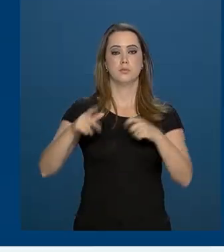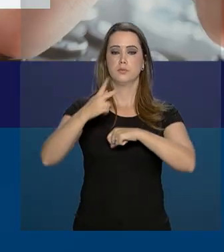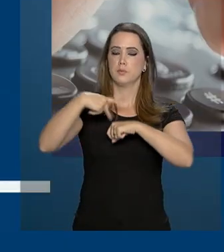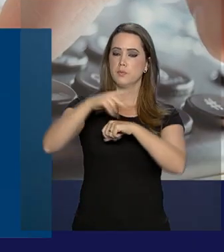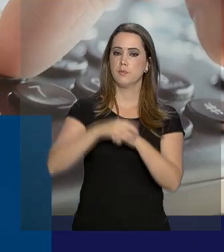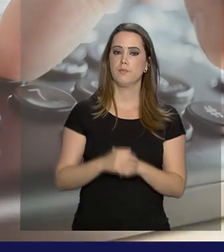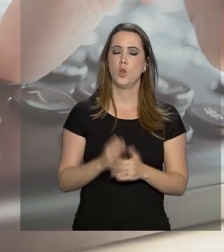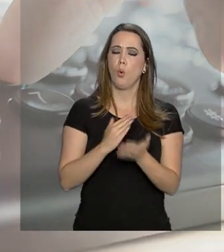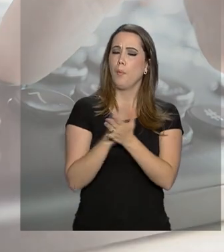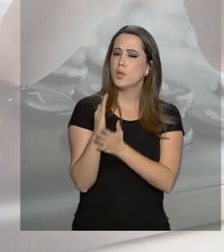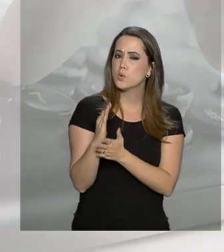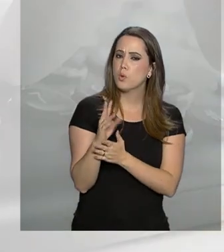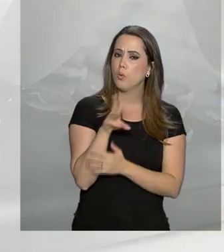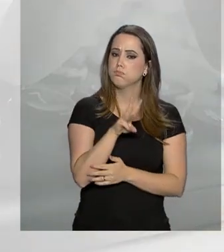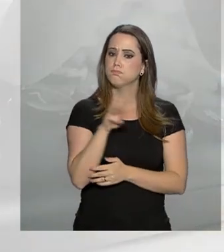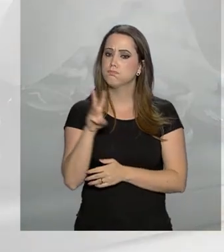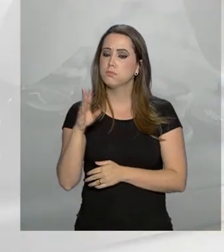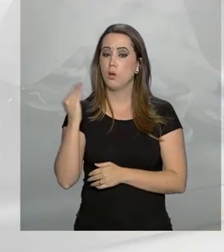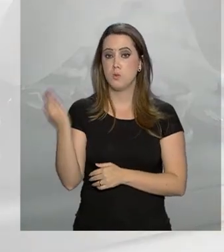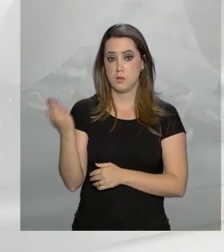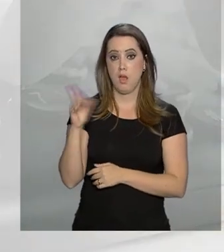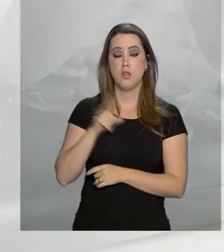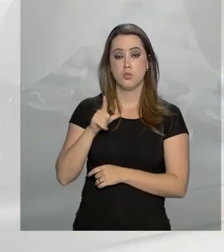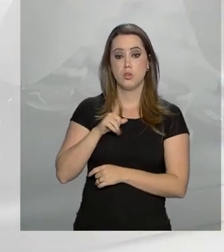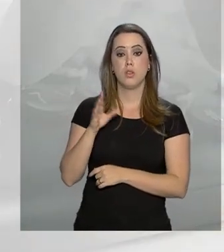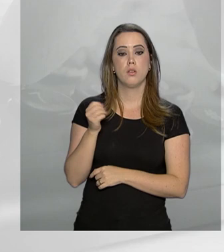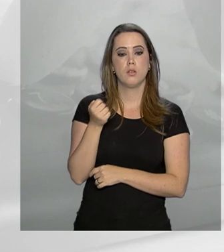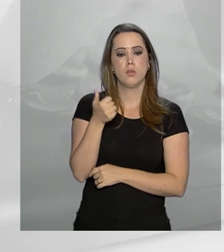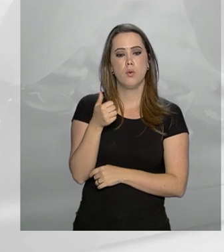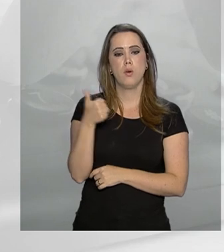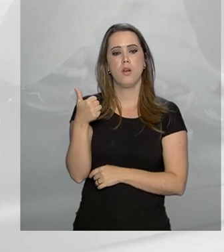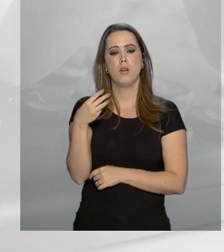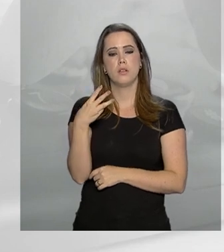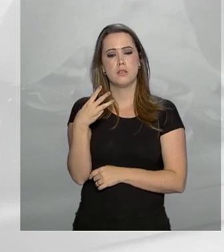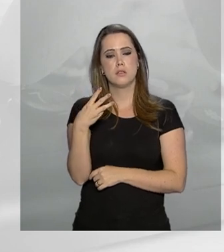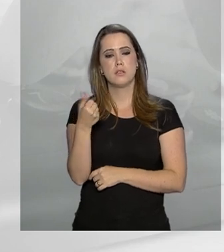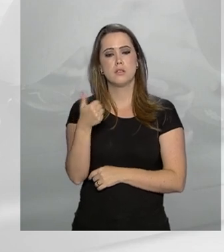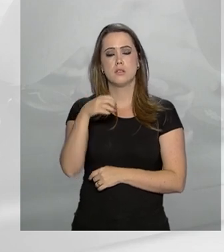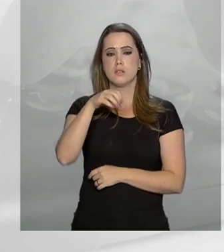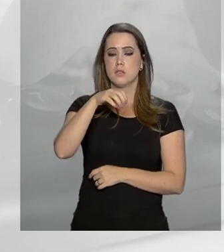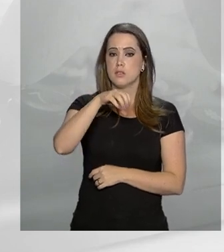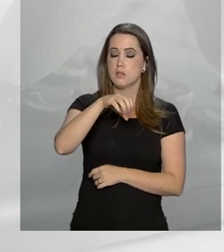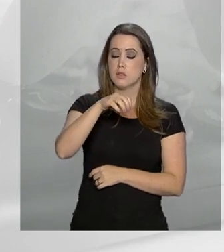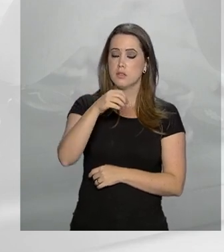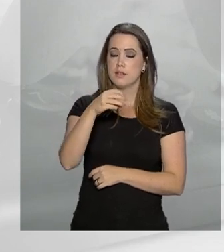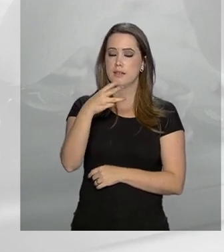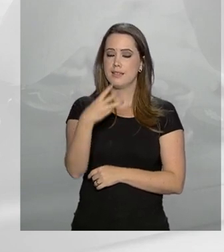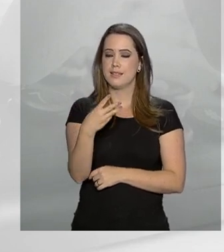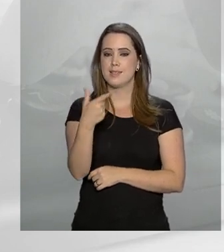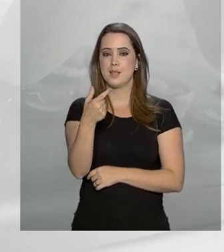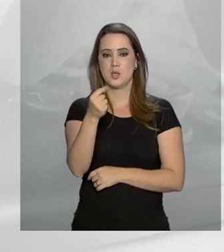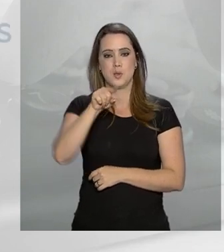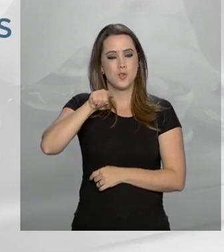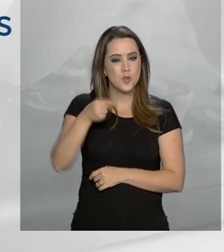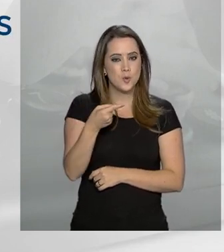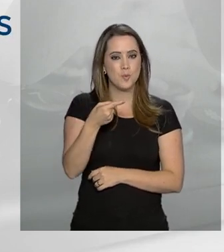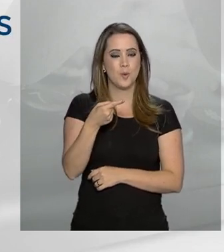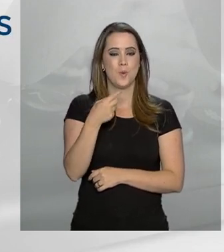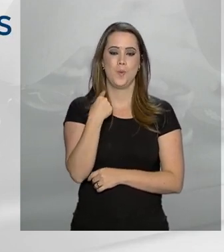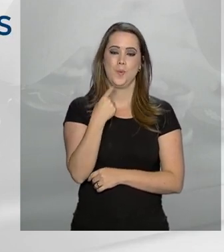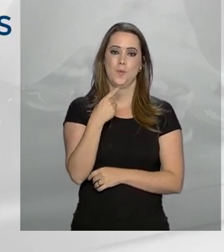Desde que entrou no ar, o EOUVE já recebeu quase 320 mil manifestações. Desse total,